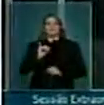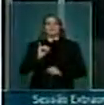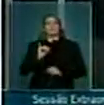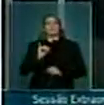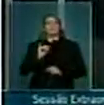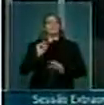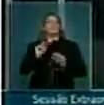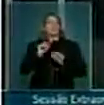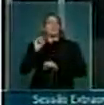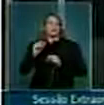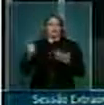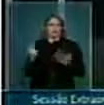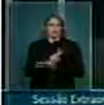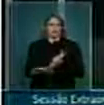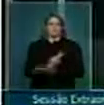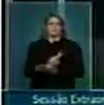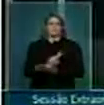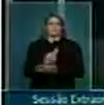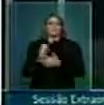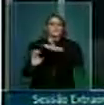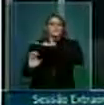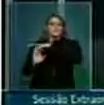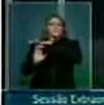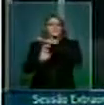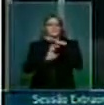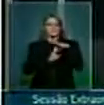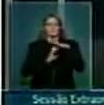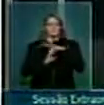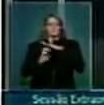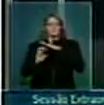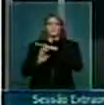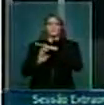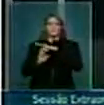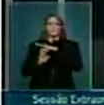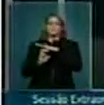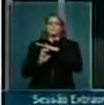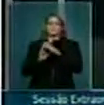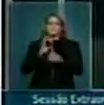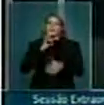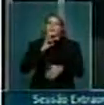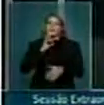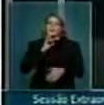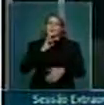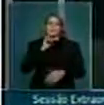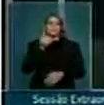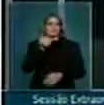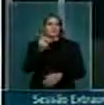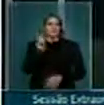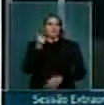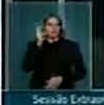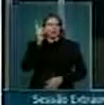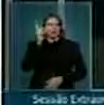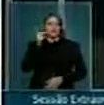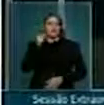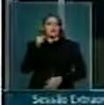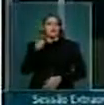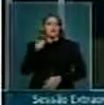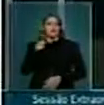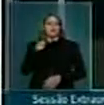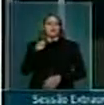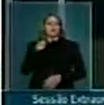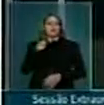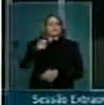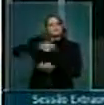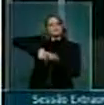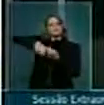tendência é que as empresas acabam em função do conhecimento desse preço. Eles manipulam